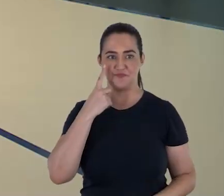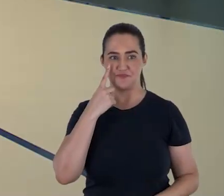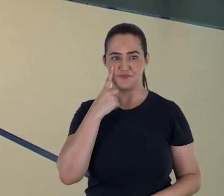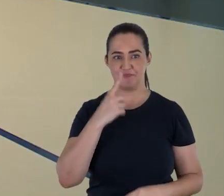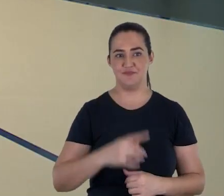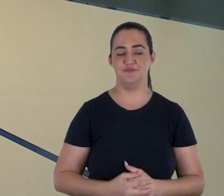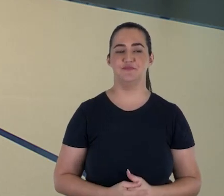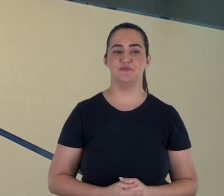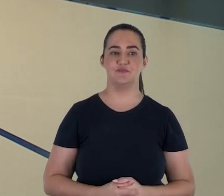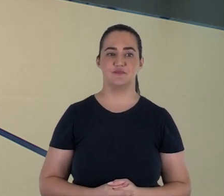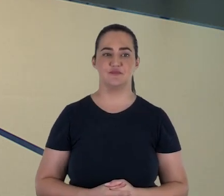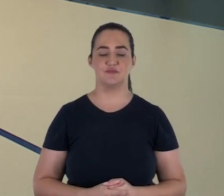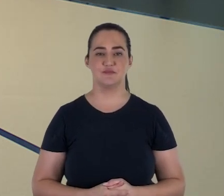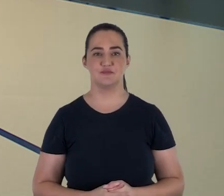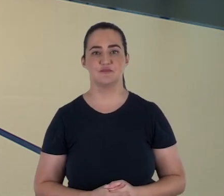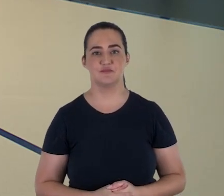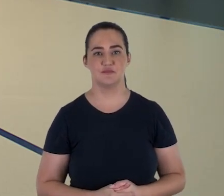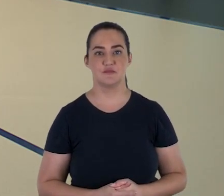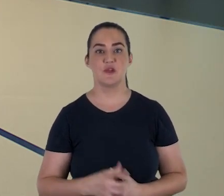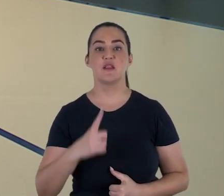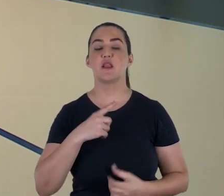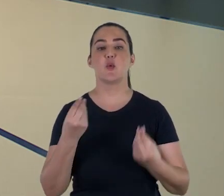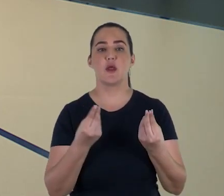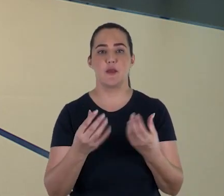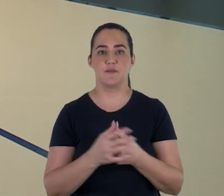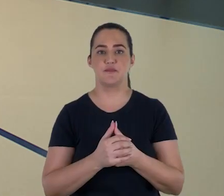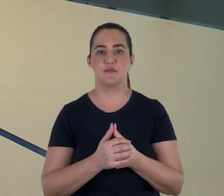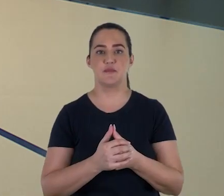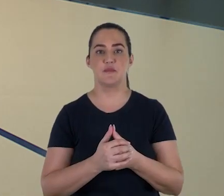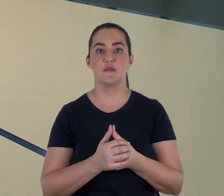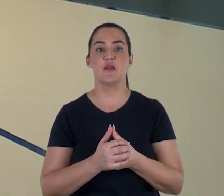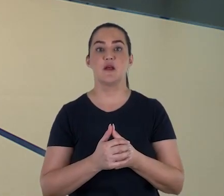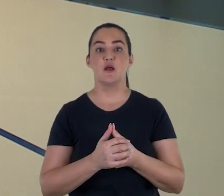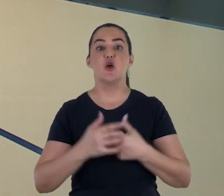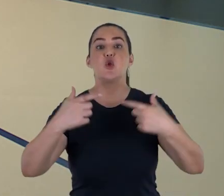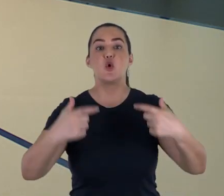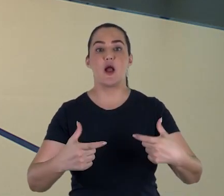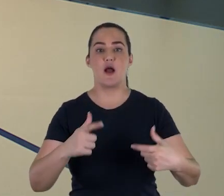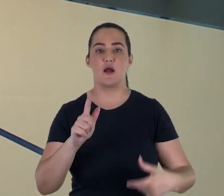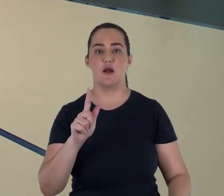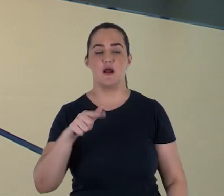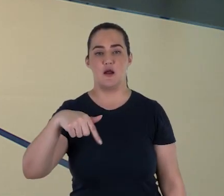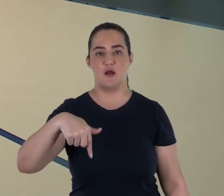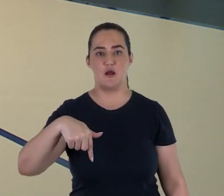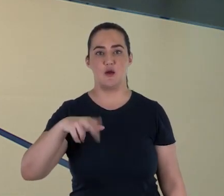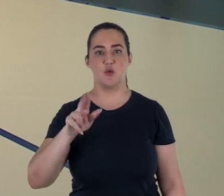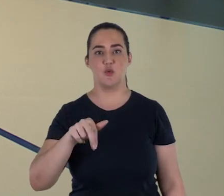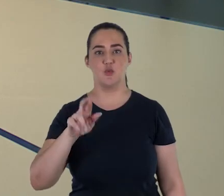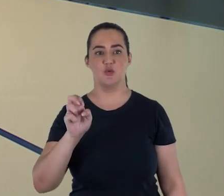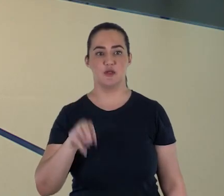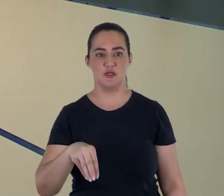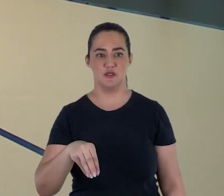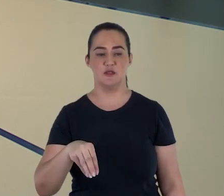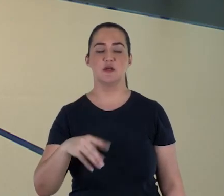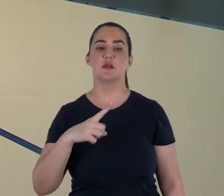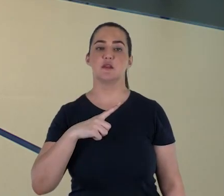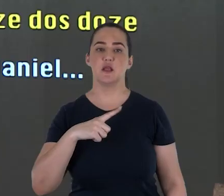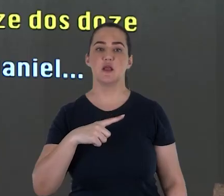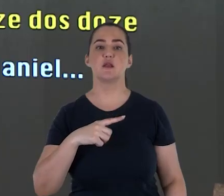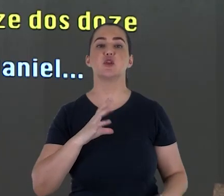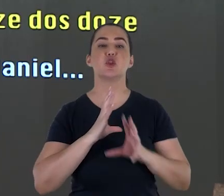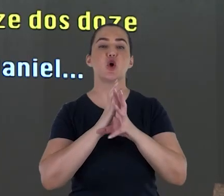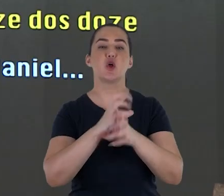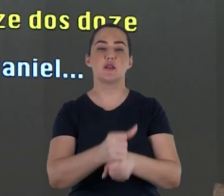o telão e você vai compreender. Tá bom? O que é nós temos aqui? Em Qumran, aqui você tem as grutas de Qumran, foi